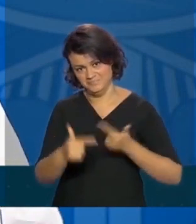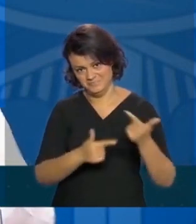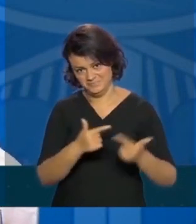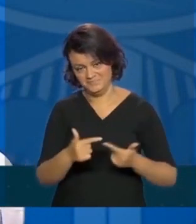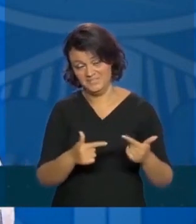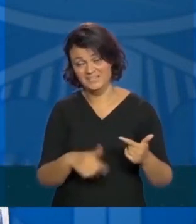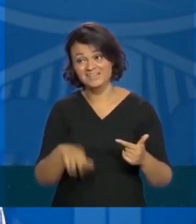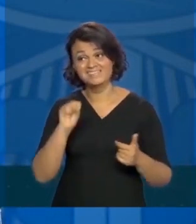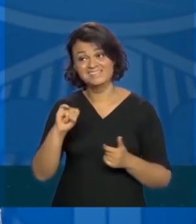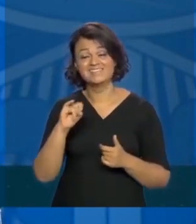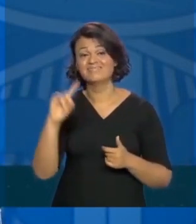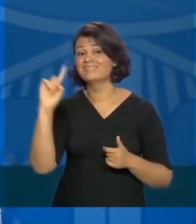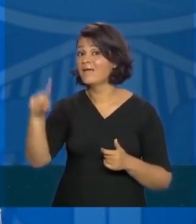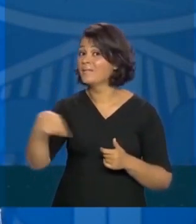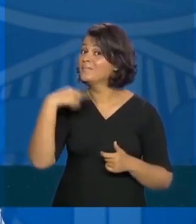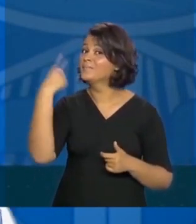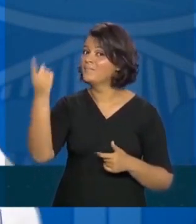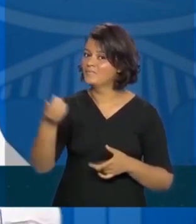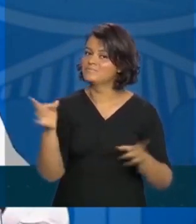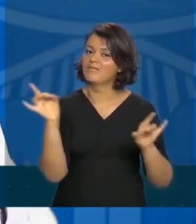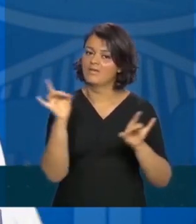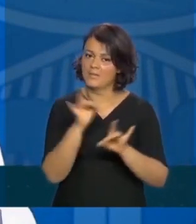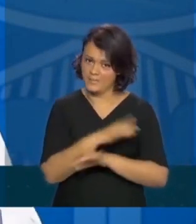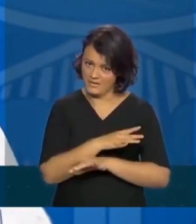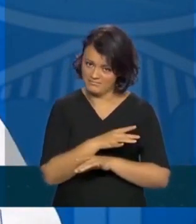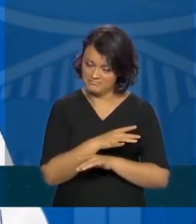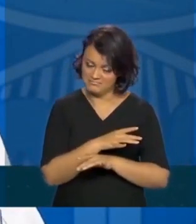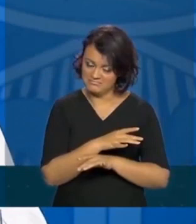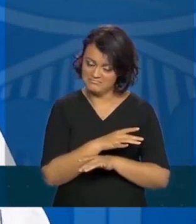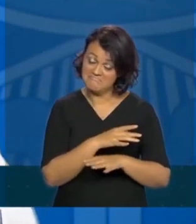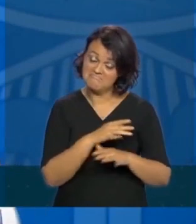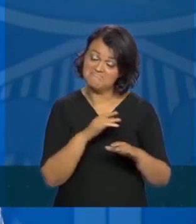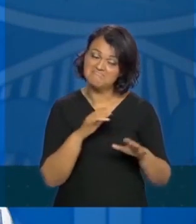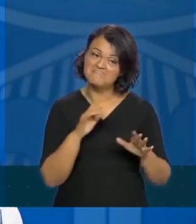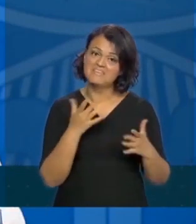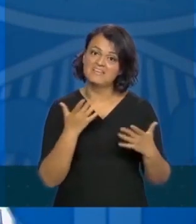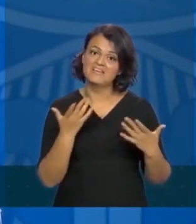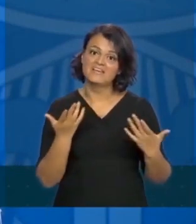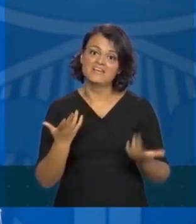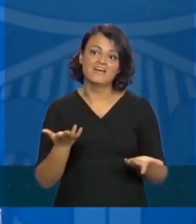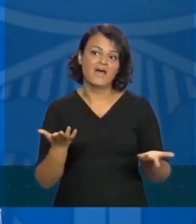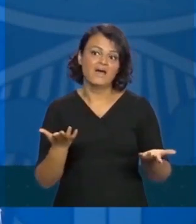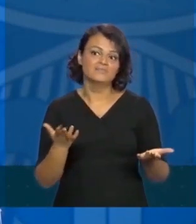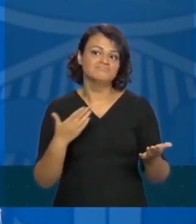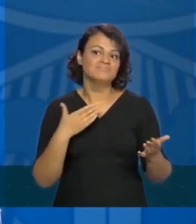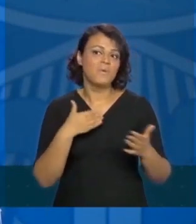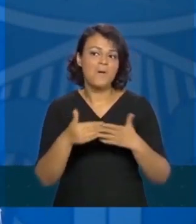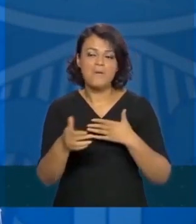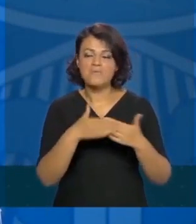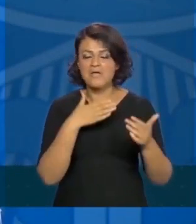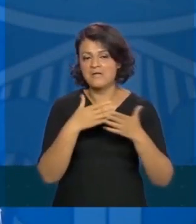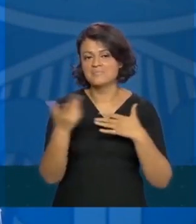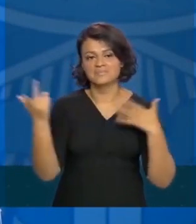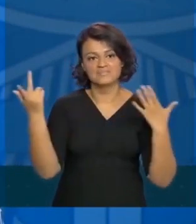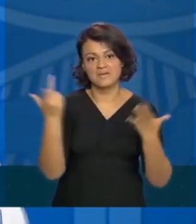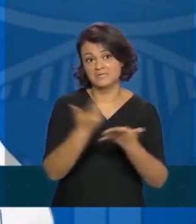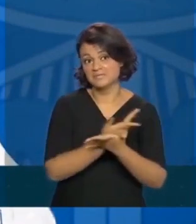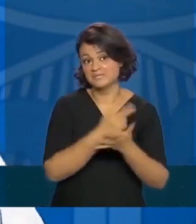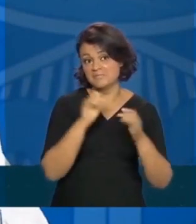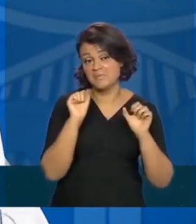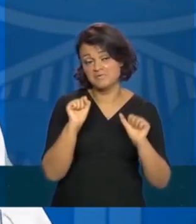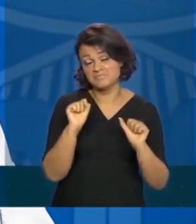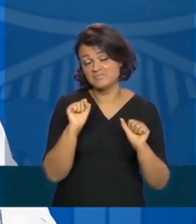Se depois que isso terminar, tenho certeza que por qualquer uma das situações que possam aparecer,